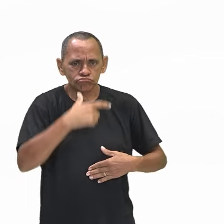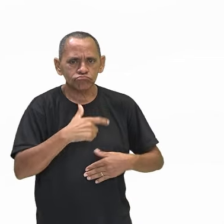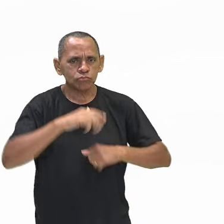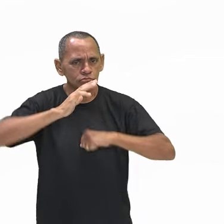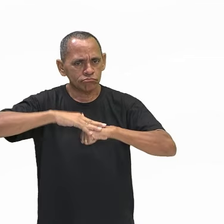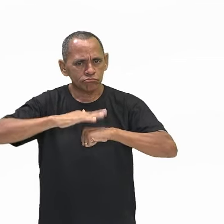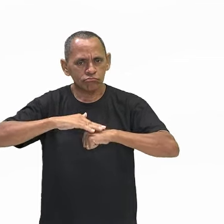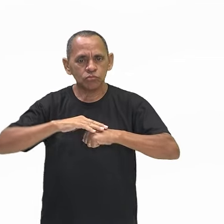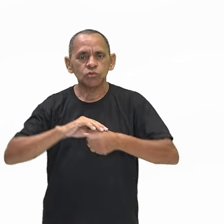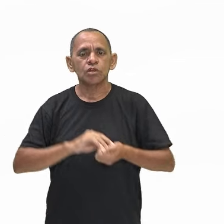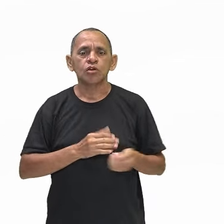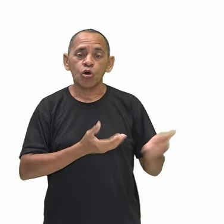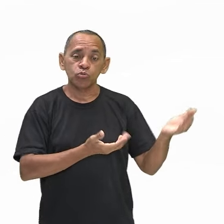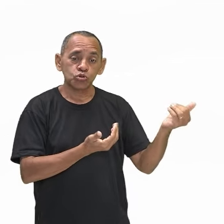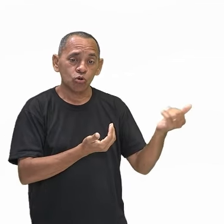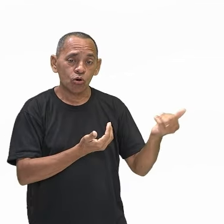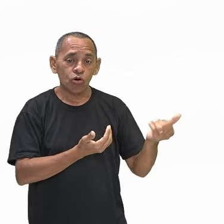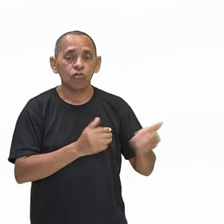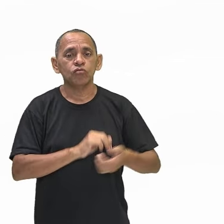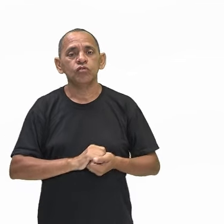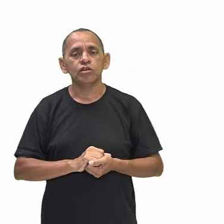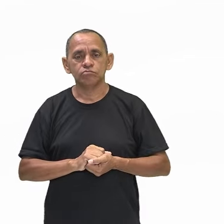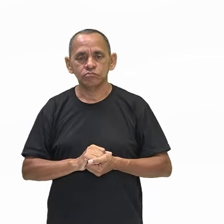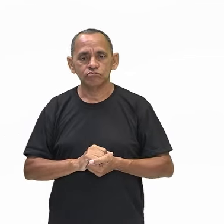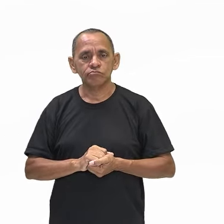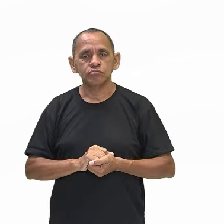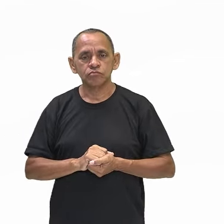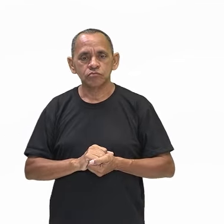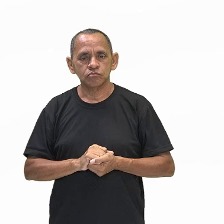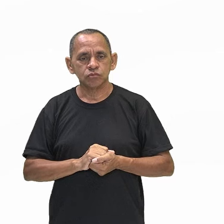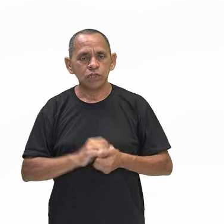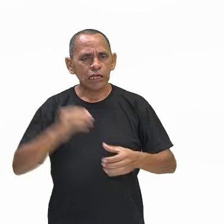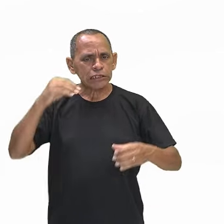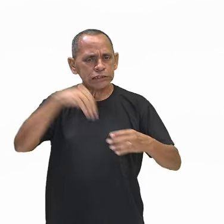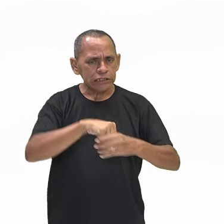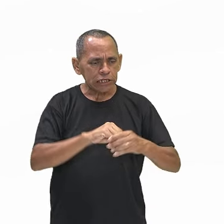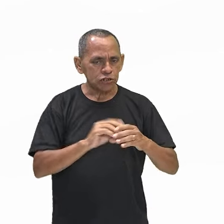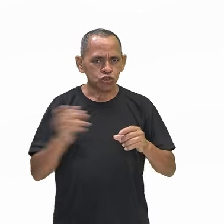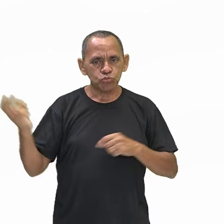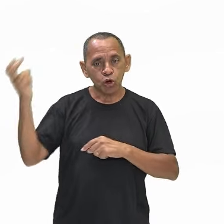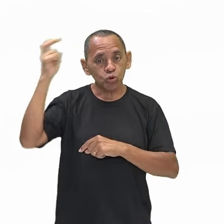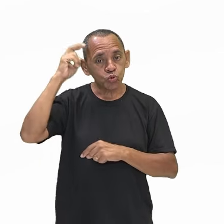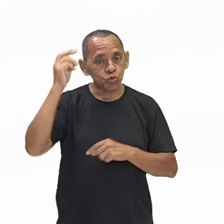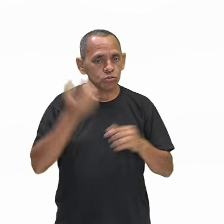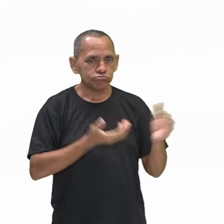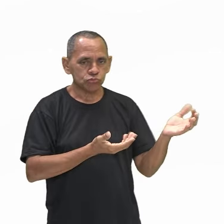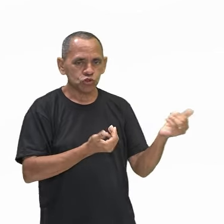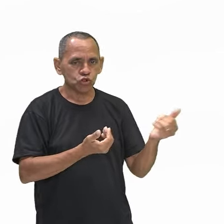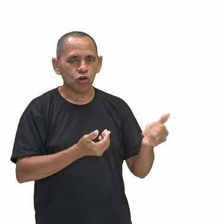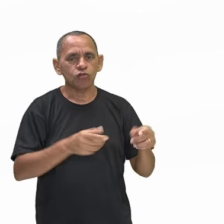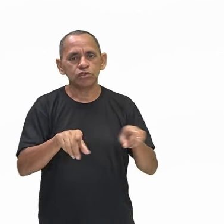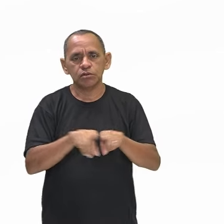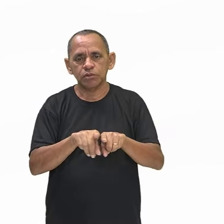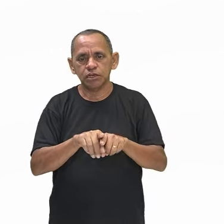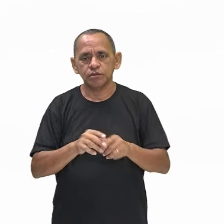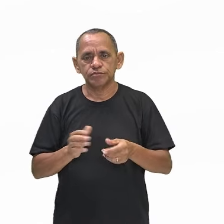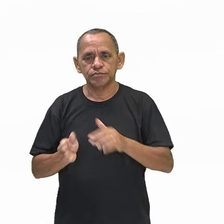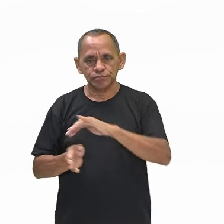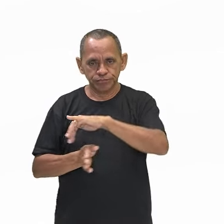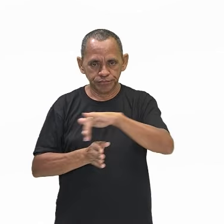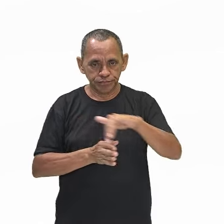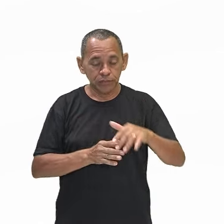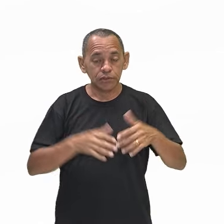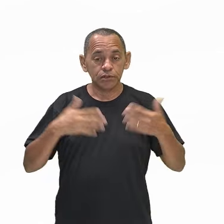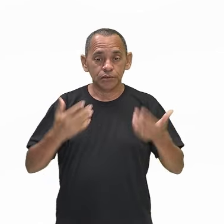enquanto jovem, como jovem, como parte de uma cultura juvenil? Então, a juventude de